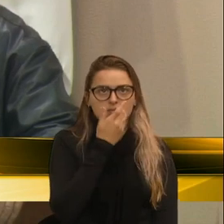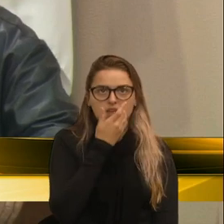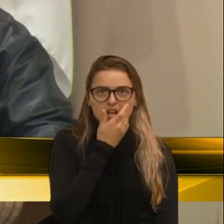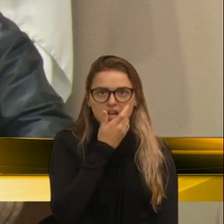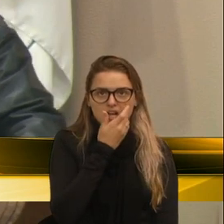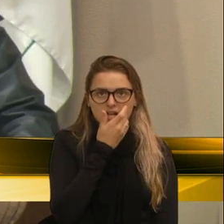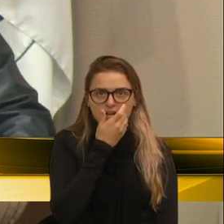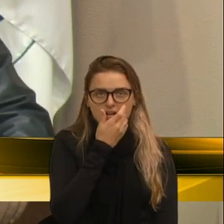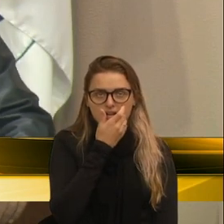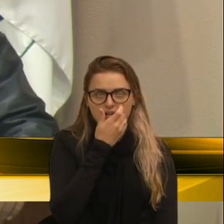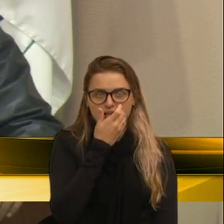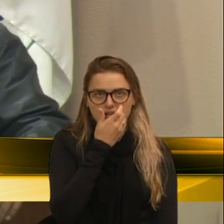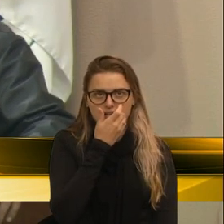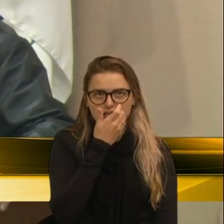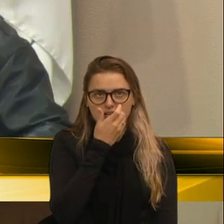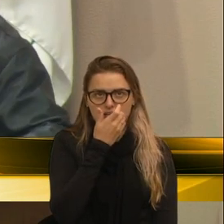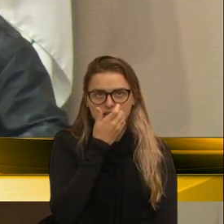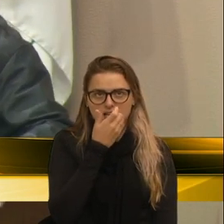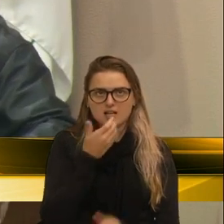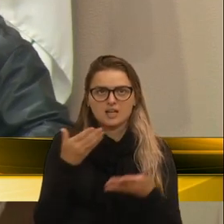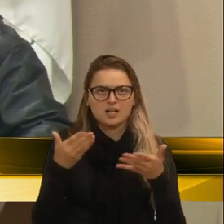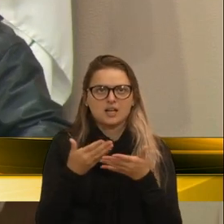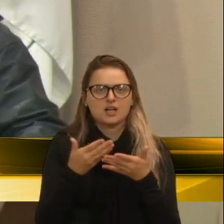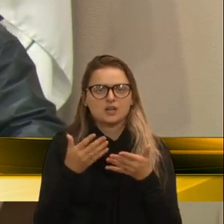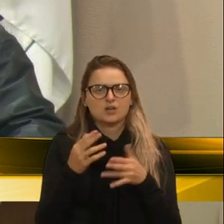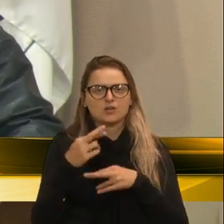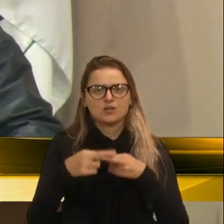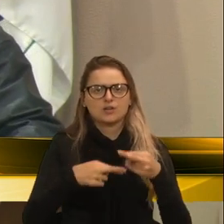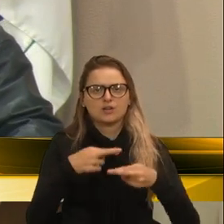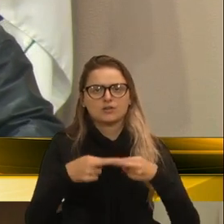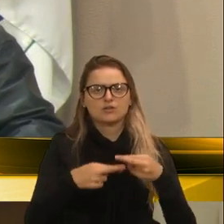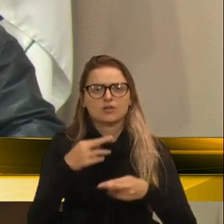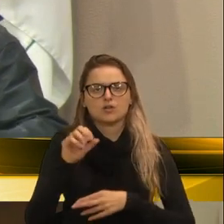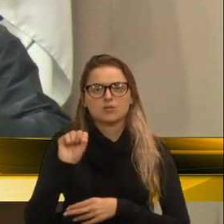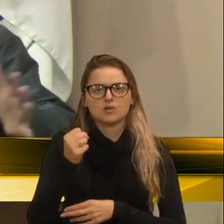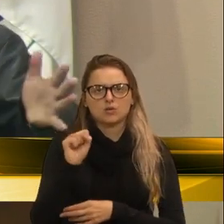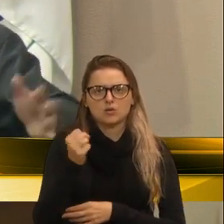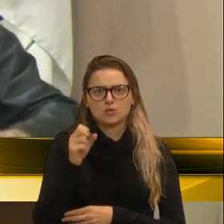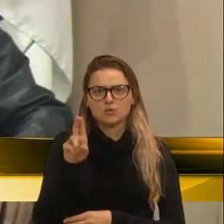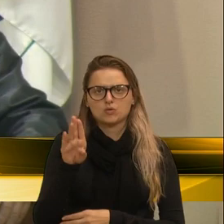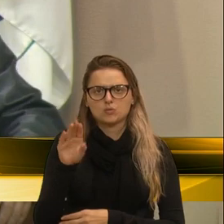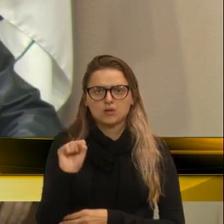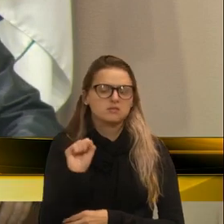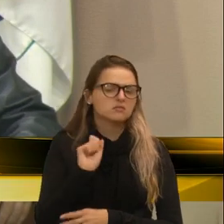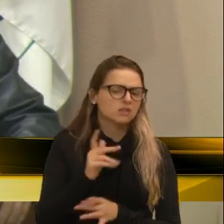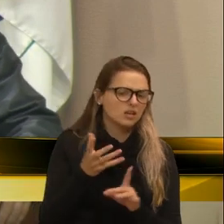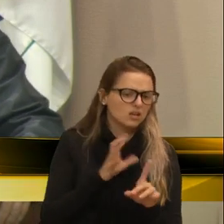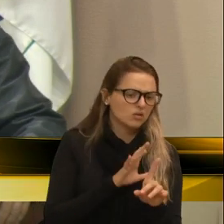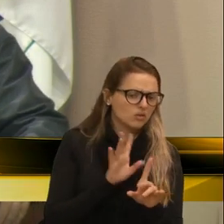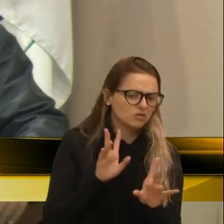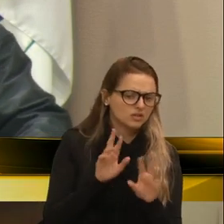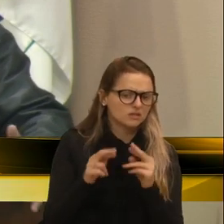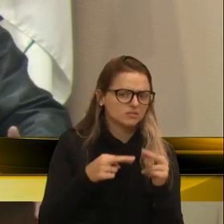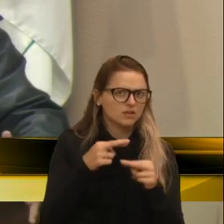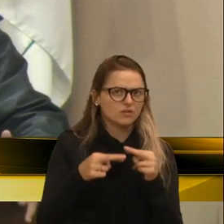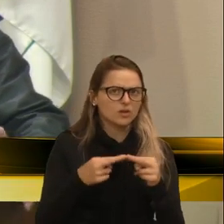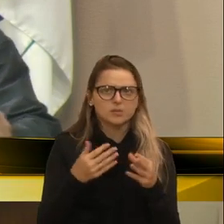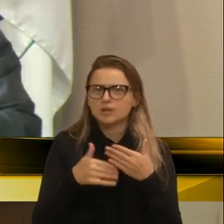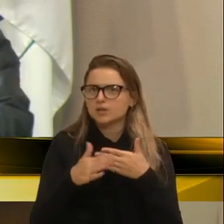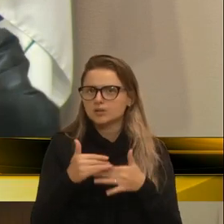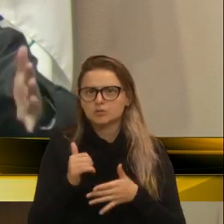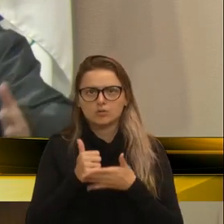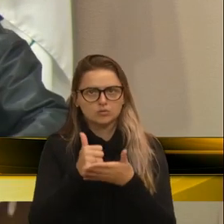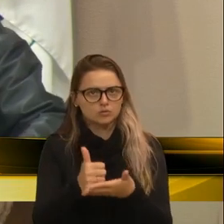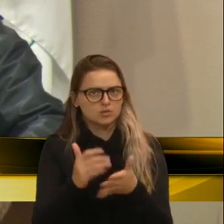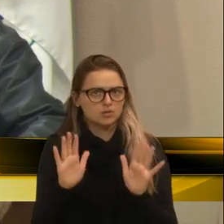está sendo anunciado a reforma de 8 UBS. Para nós, quem é contra a reforma de UBS? Somos favoráveis. Quem